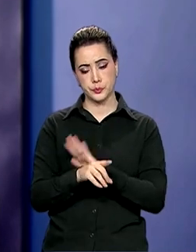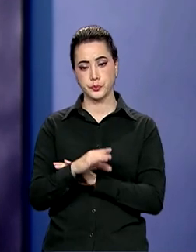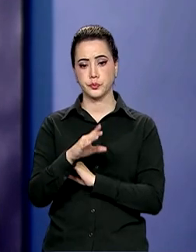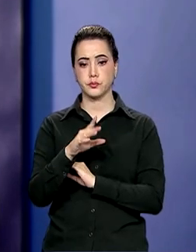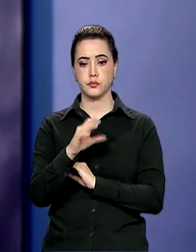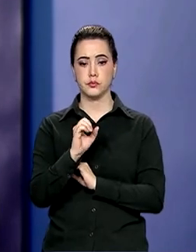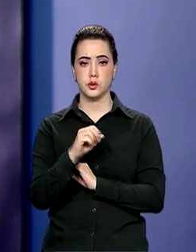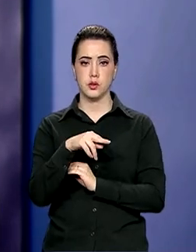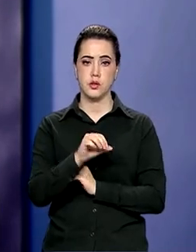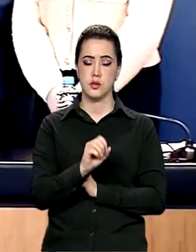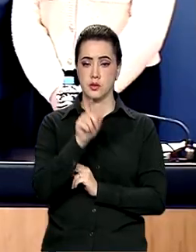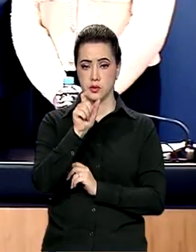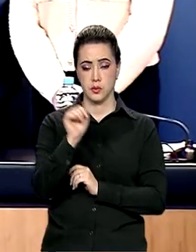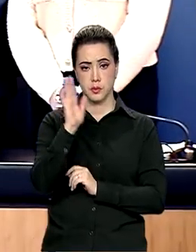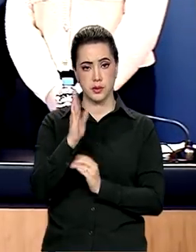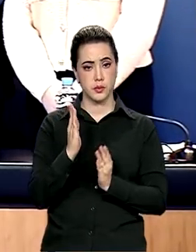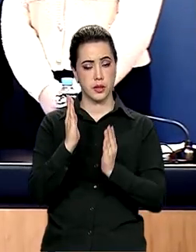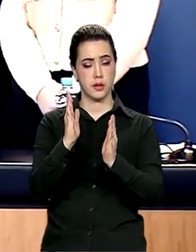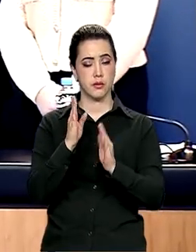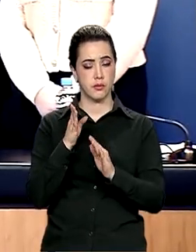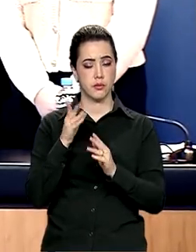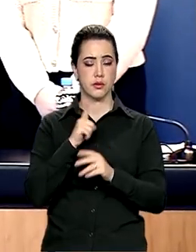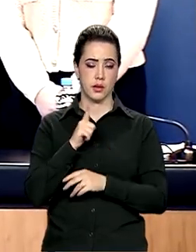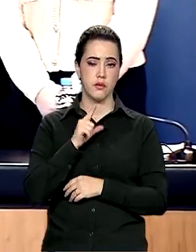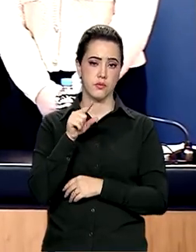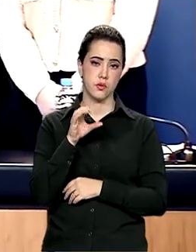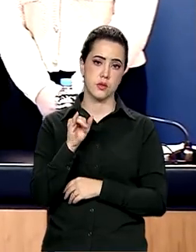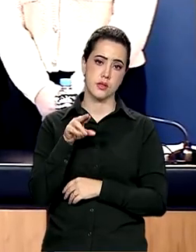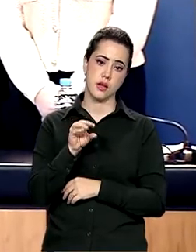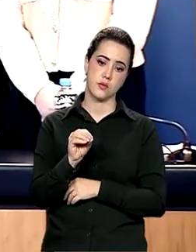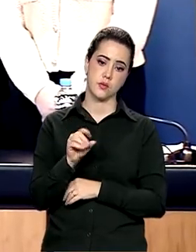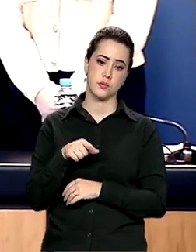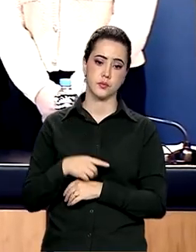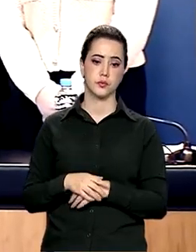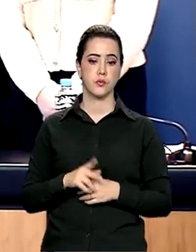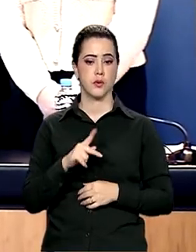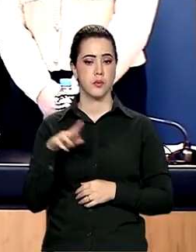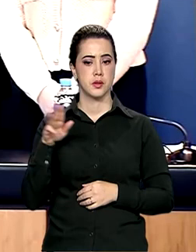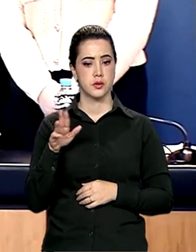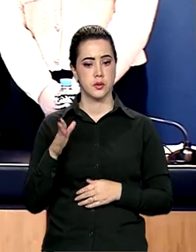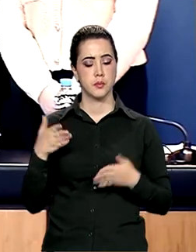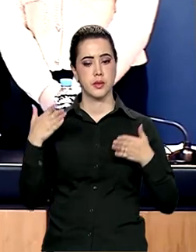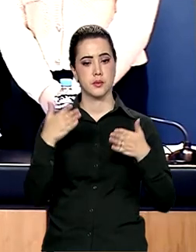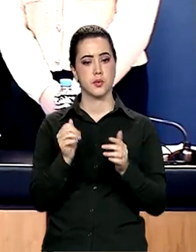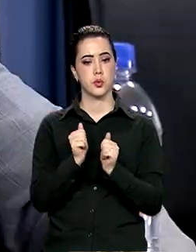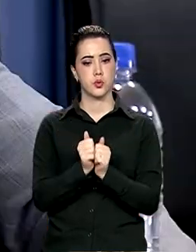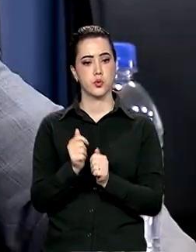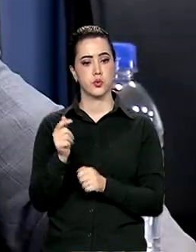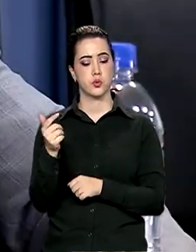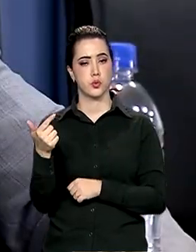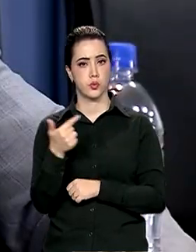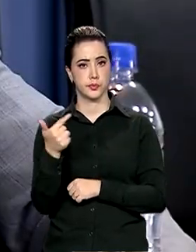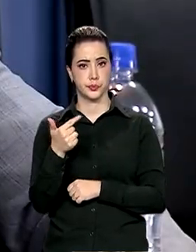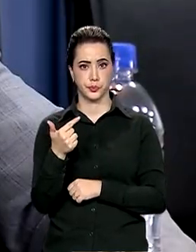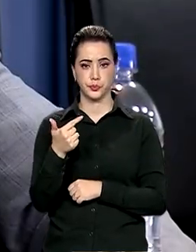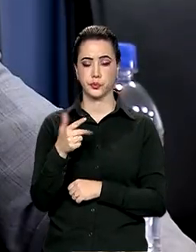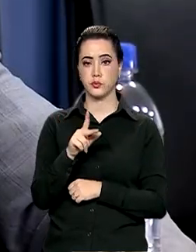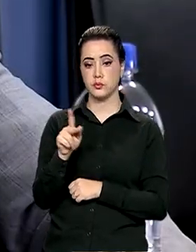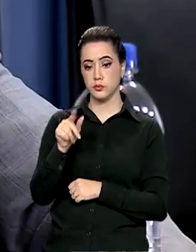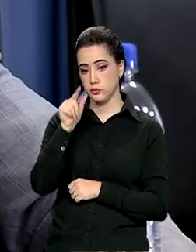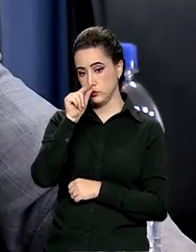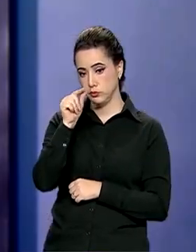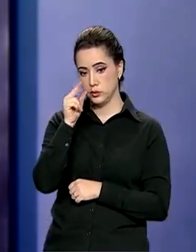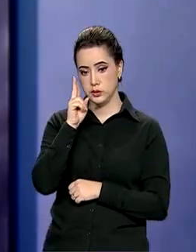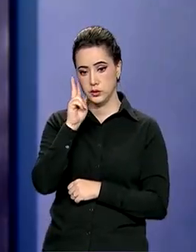que recebeu o Censo. O presidente Lula participou da posse ao lado do vice-geral do Alckmin. E eles acompanharam o